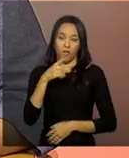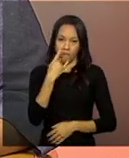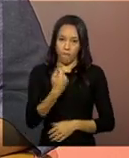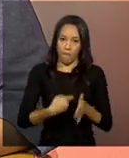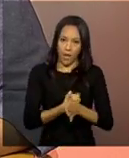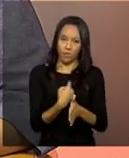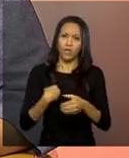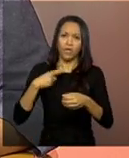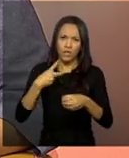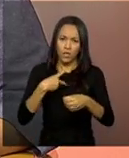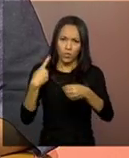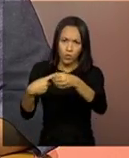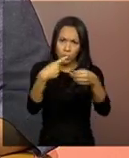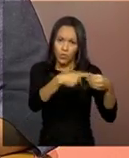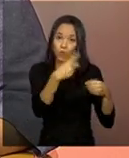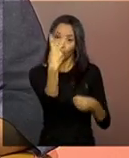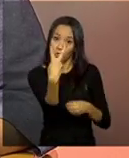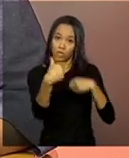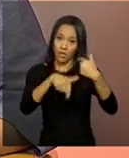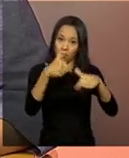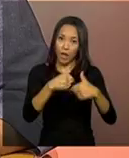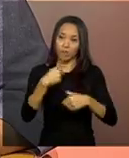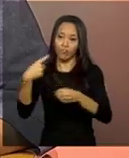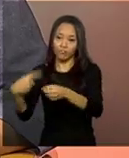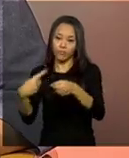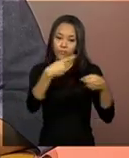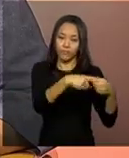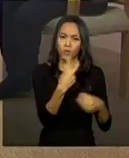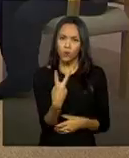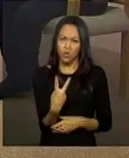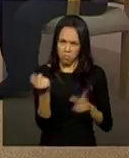pode possuir senha de acesso para os dois municípios?